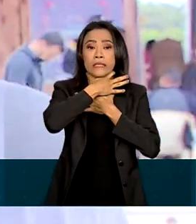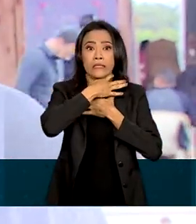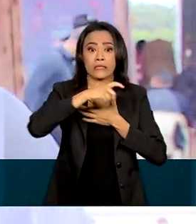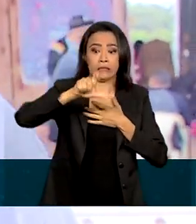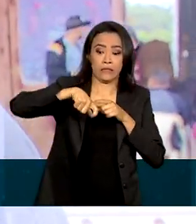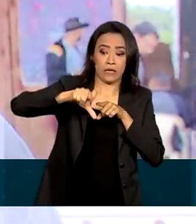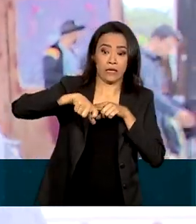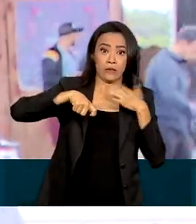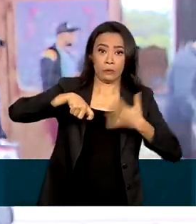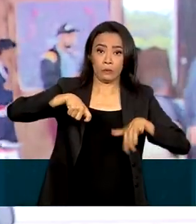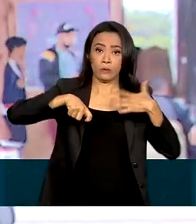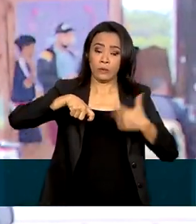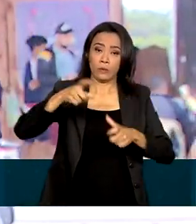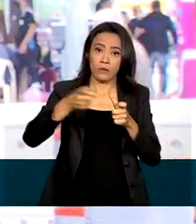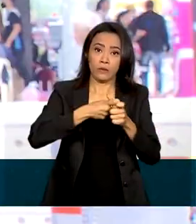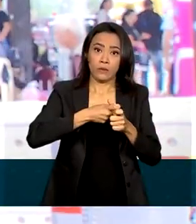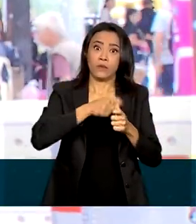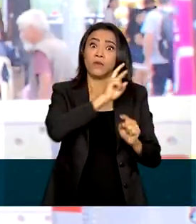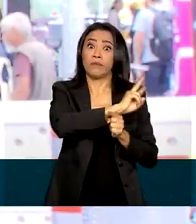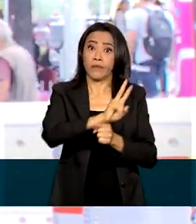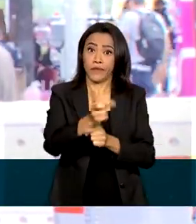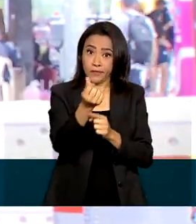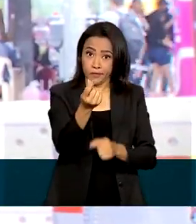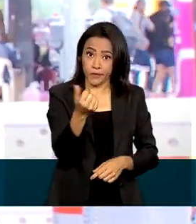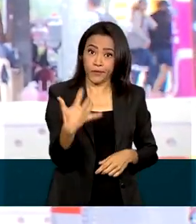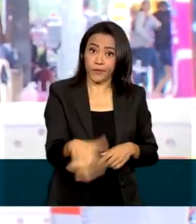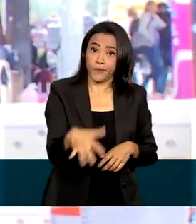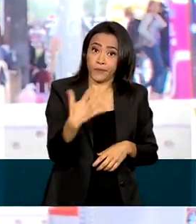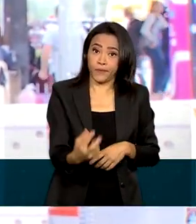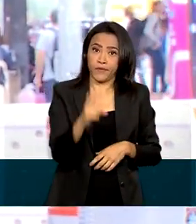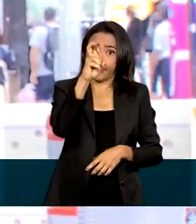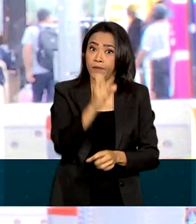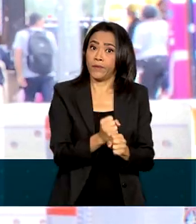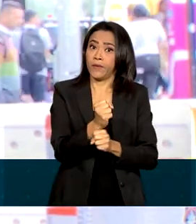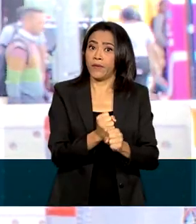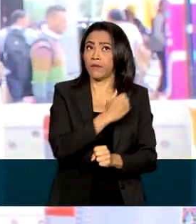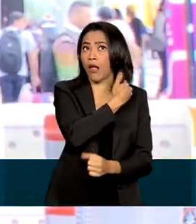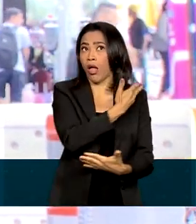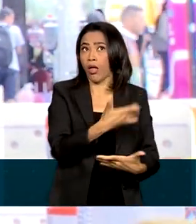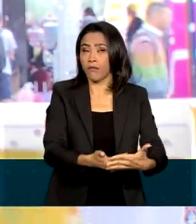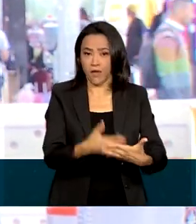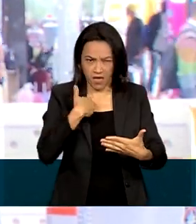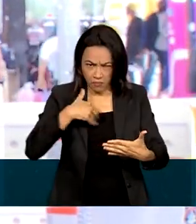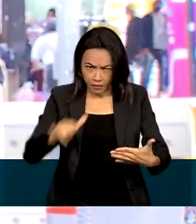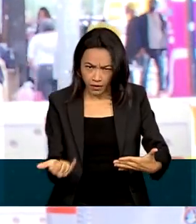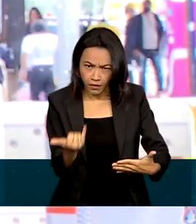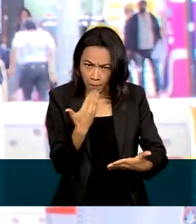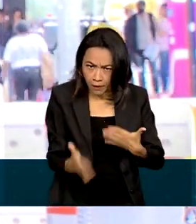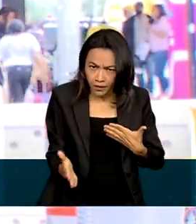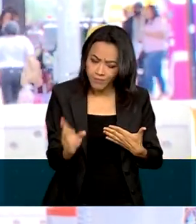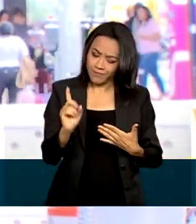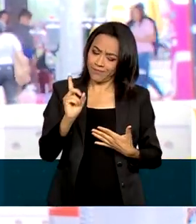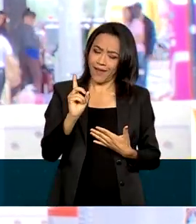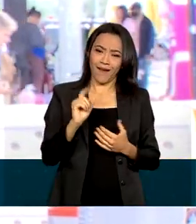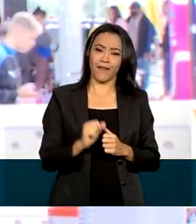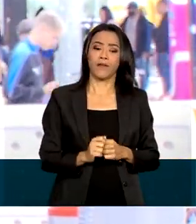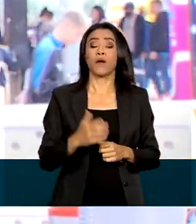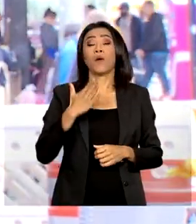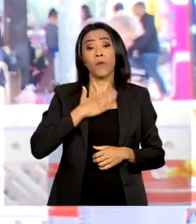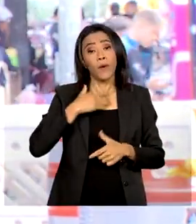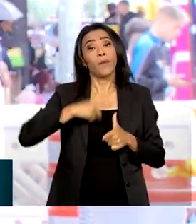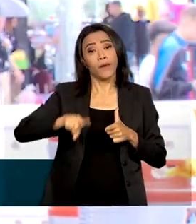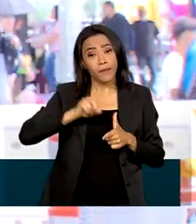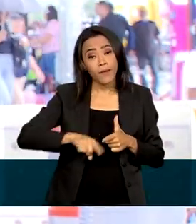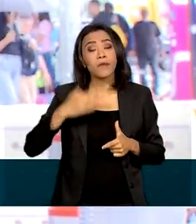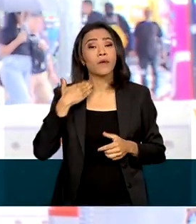cartão de crédito e de empréstimos feitos há cerca de cinco anos, não quis perder a oportunidade. Meu problema com a